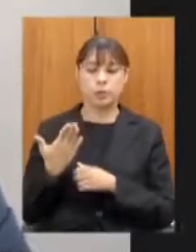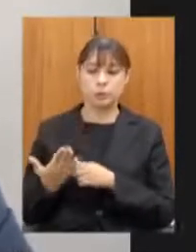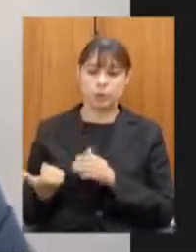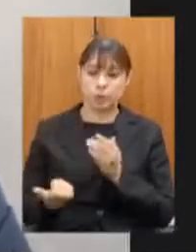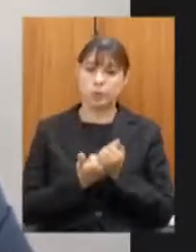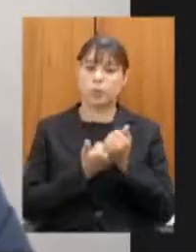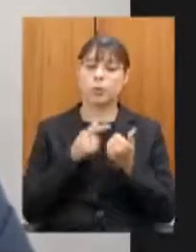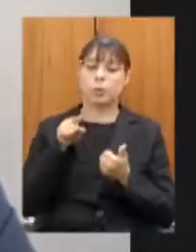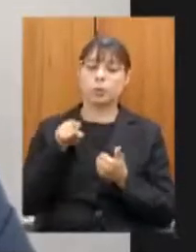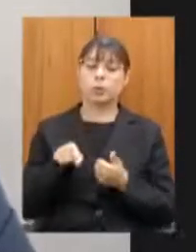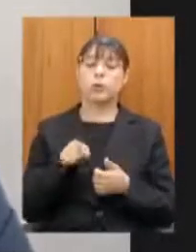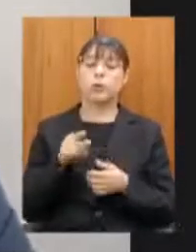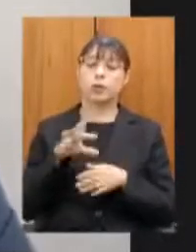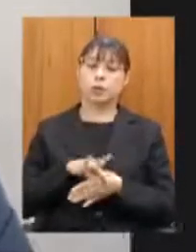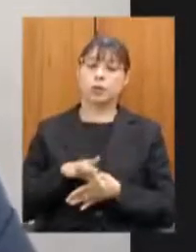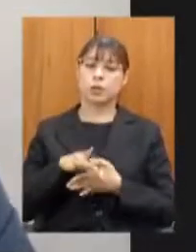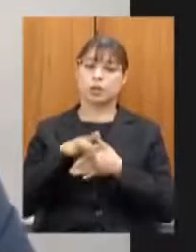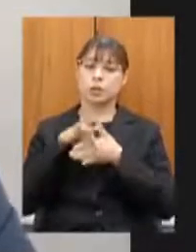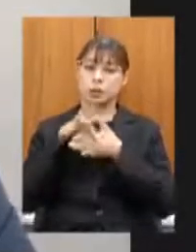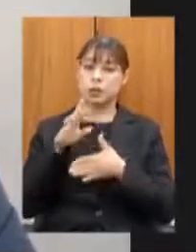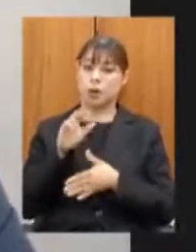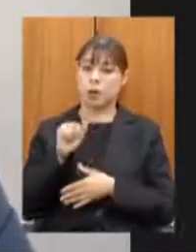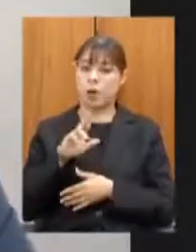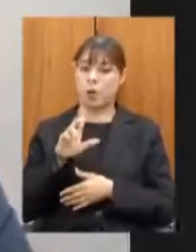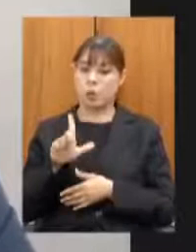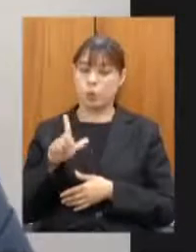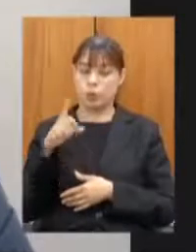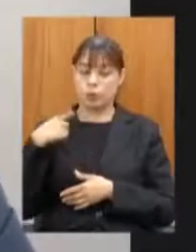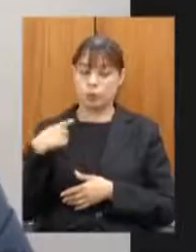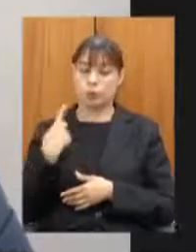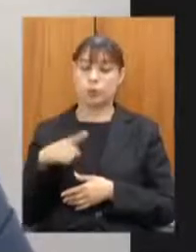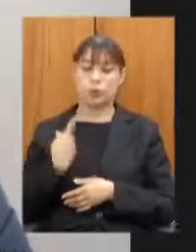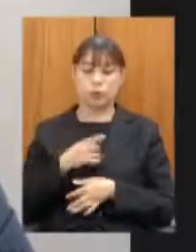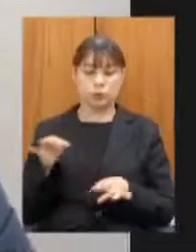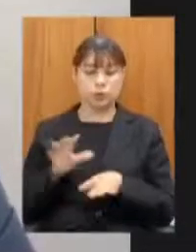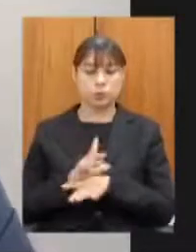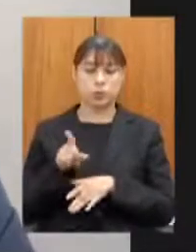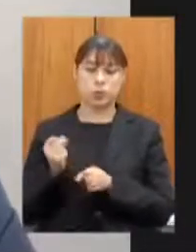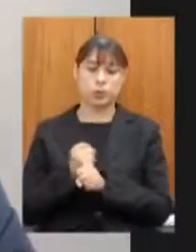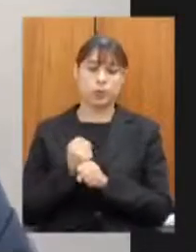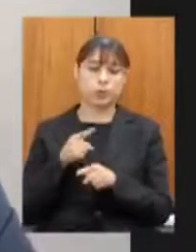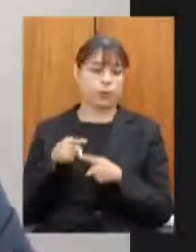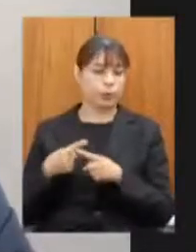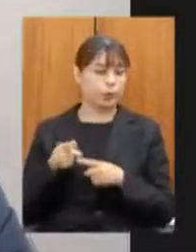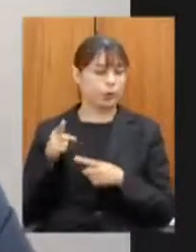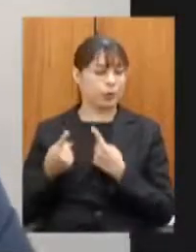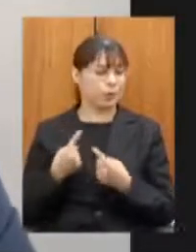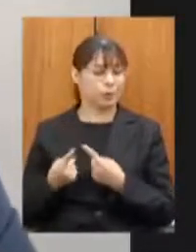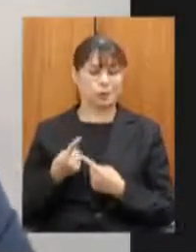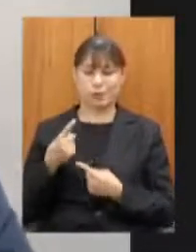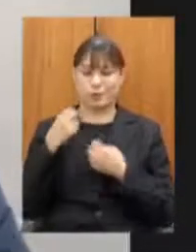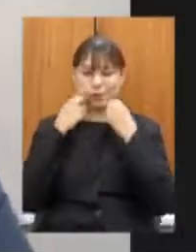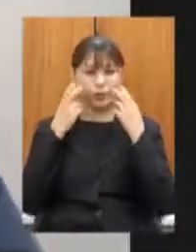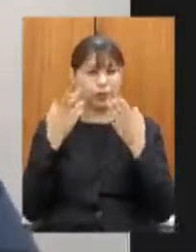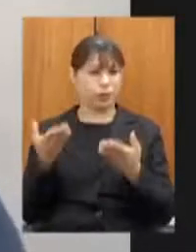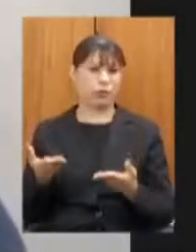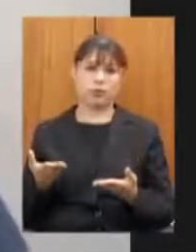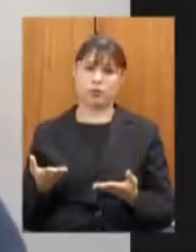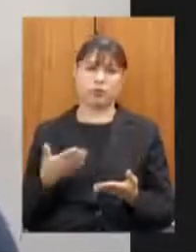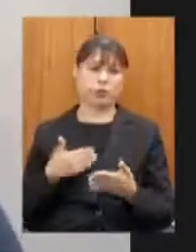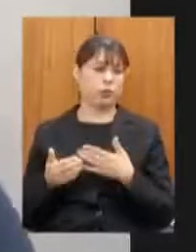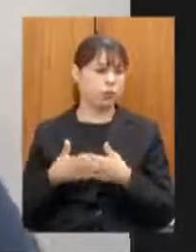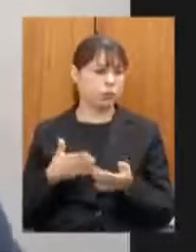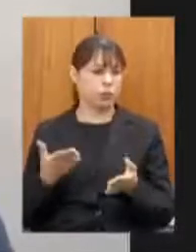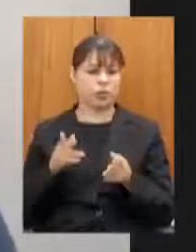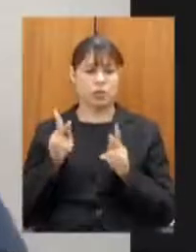Belém para que a gente especifique o restante dessa obra porque a situação da estrada é vergonhosa para qualquer